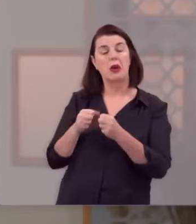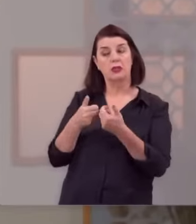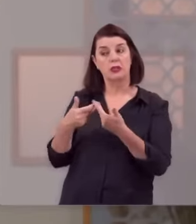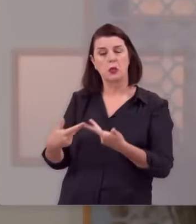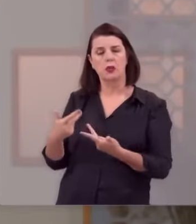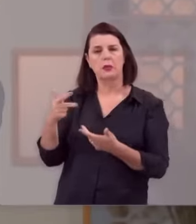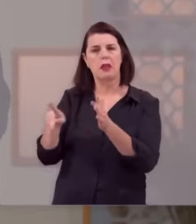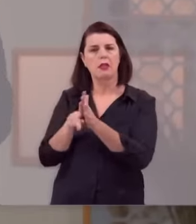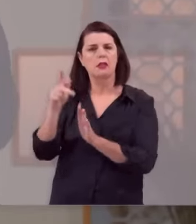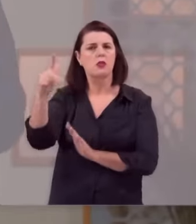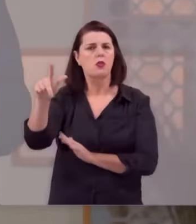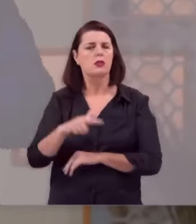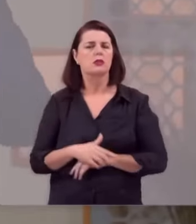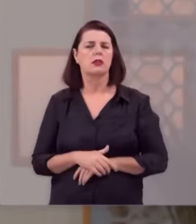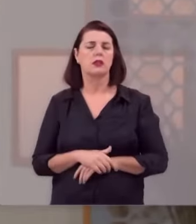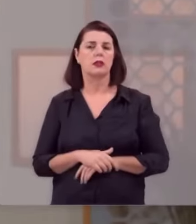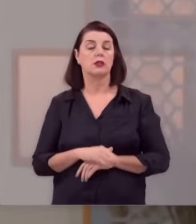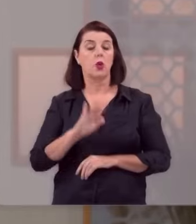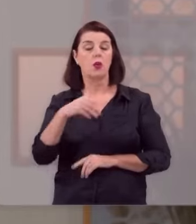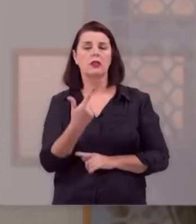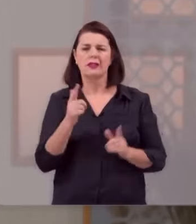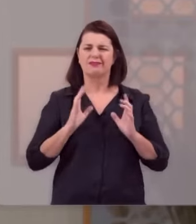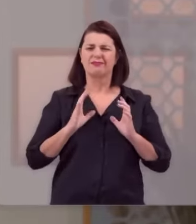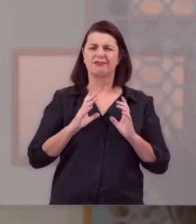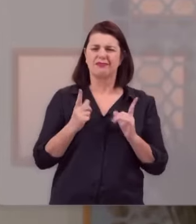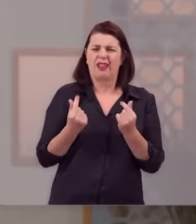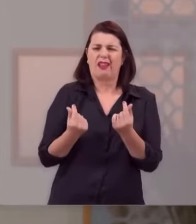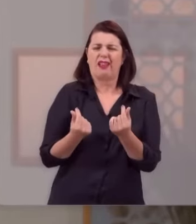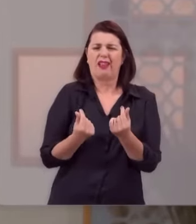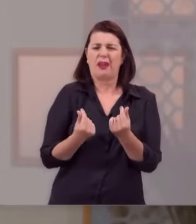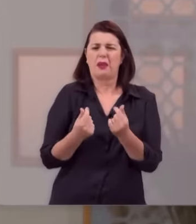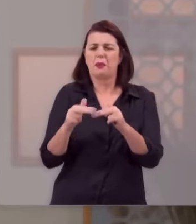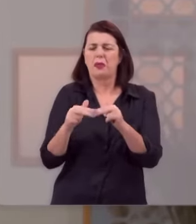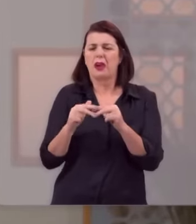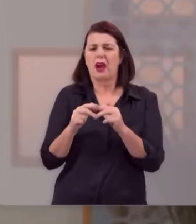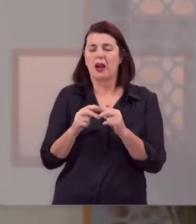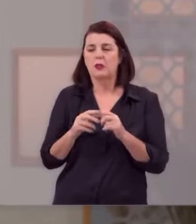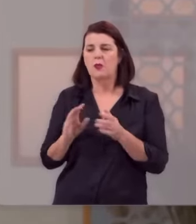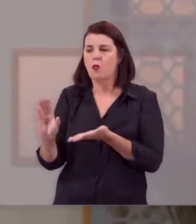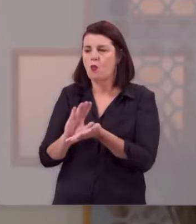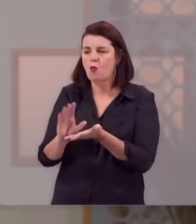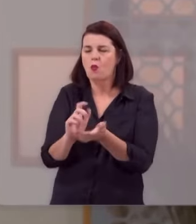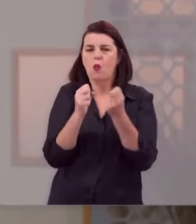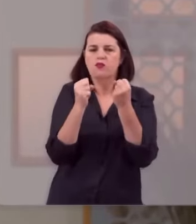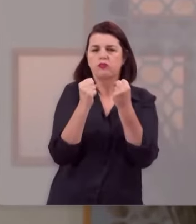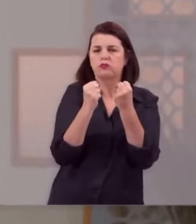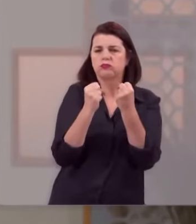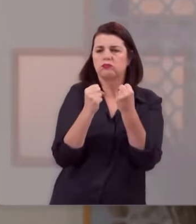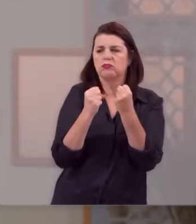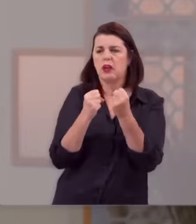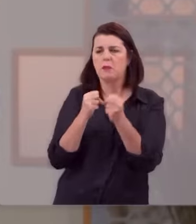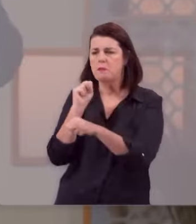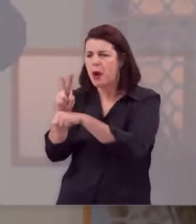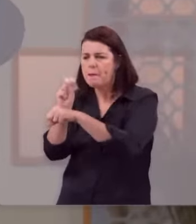bens alheios, quando essa riqueza é fruto da ganância, da avareza, da